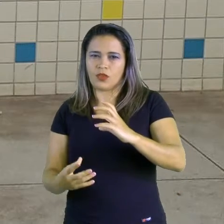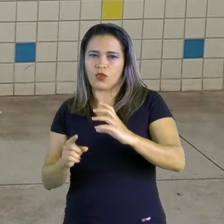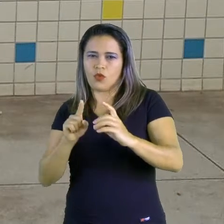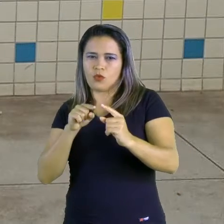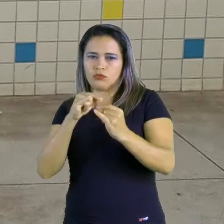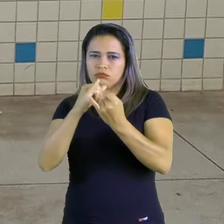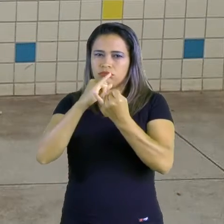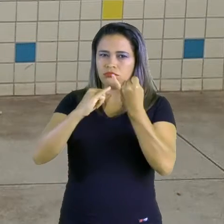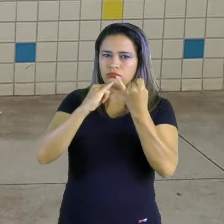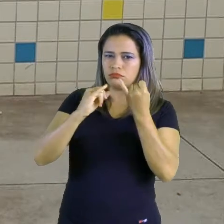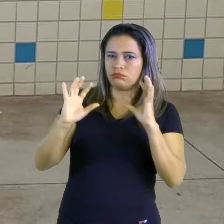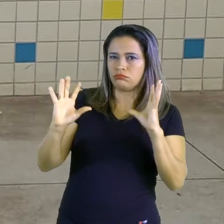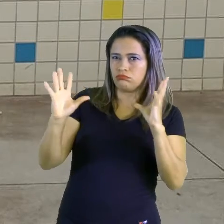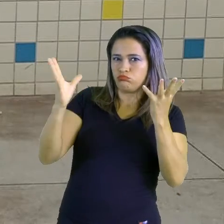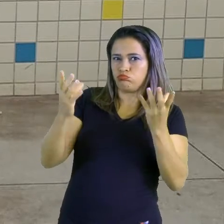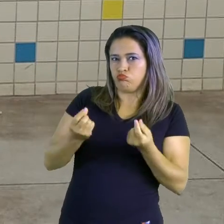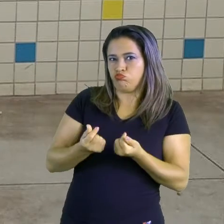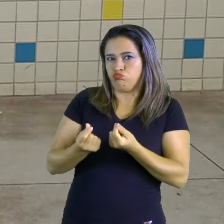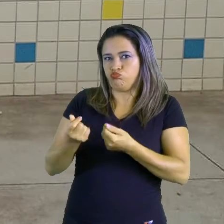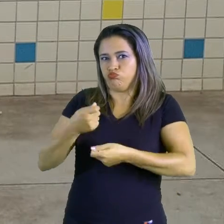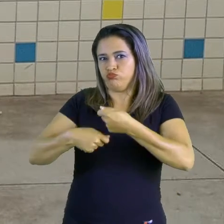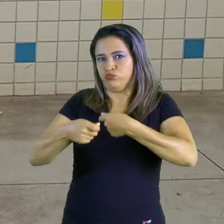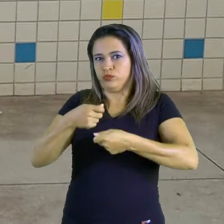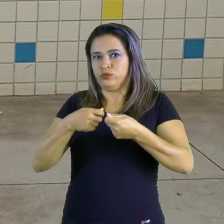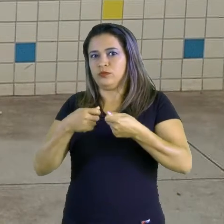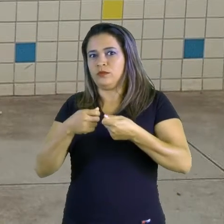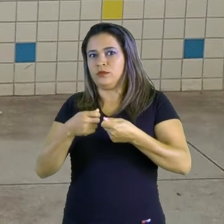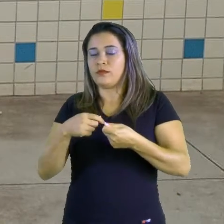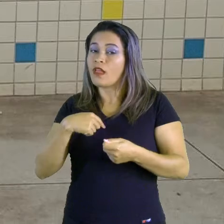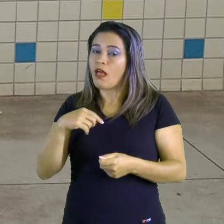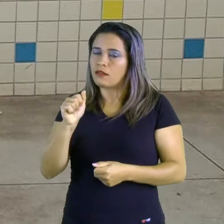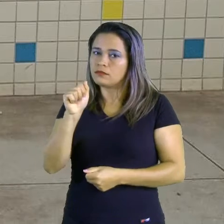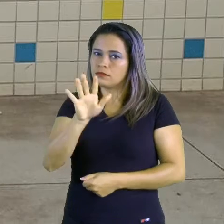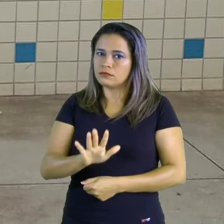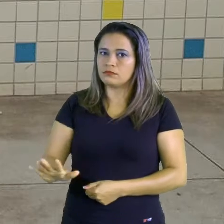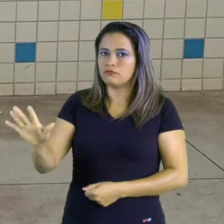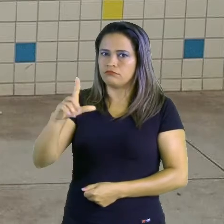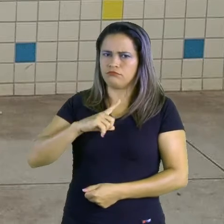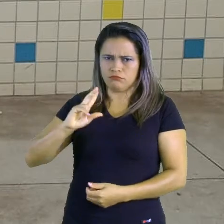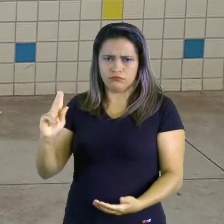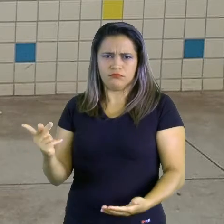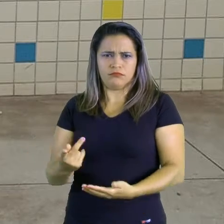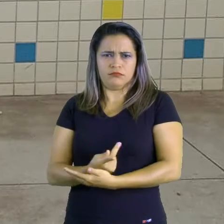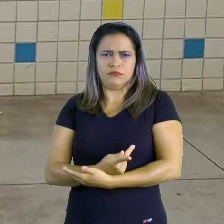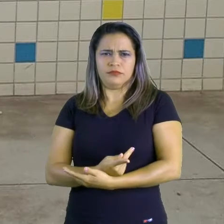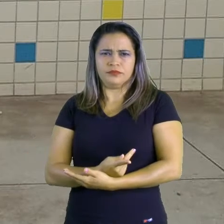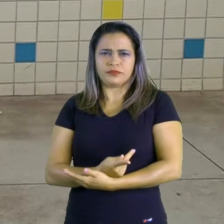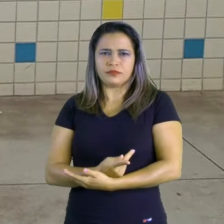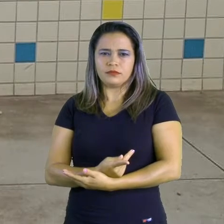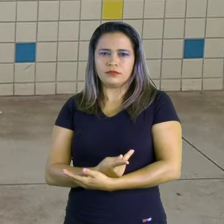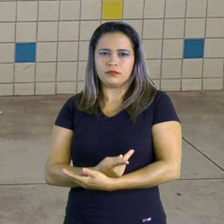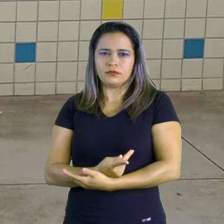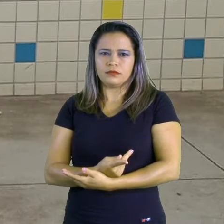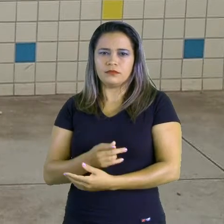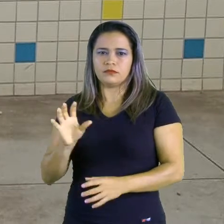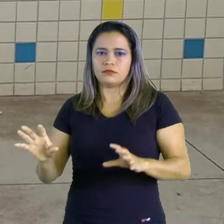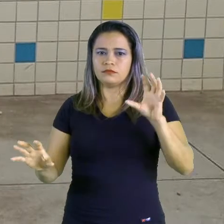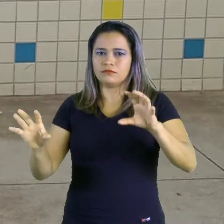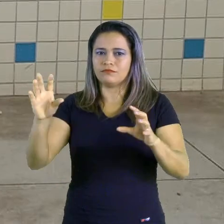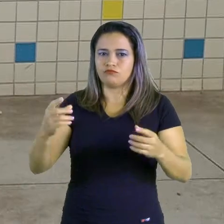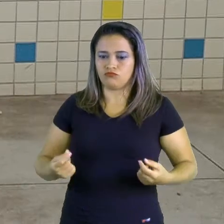fator econômico. Na Ásia, isso também vai acontecer. Vai acontecer uma regionalização por fatores em comum.